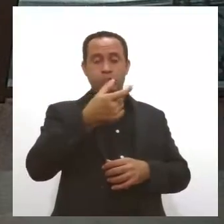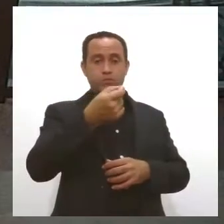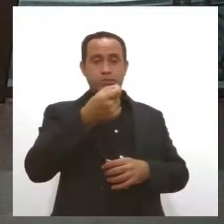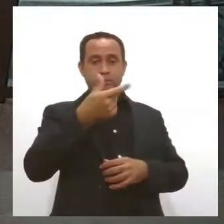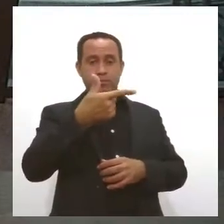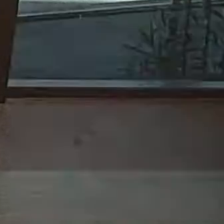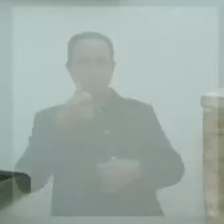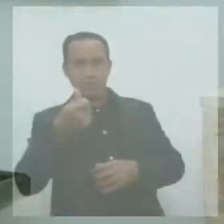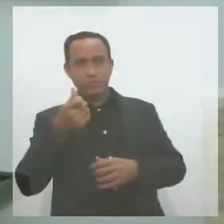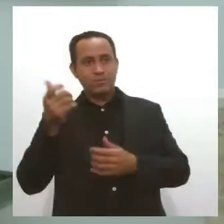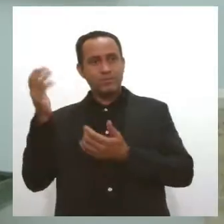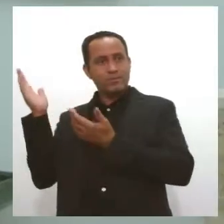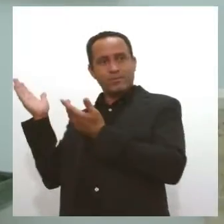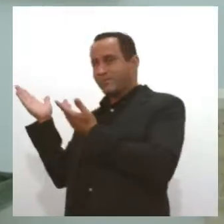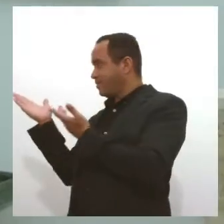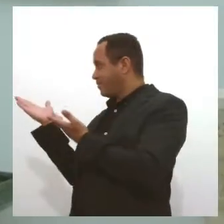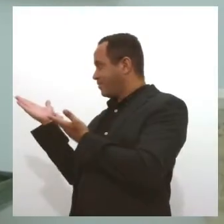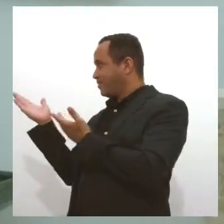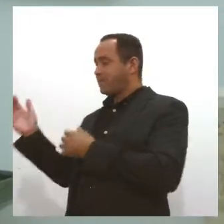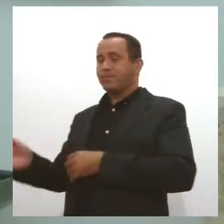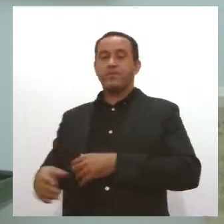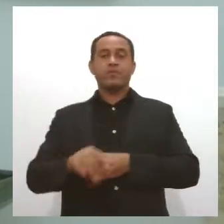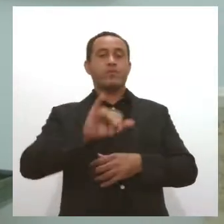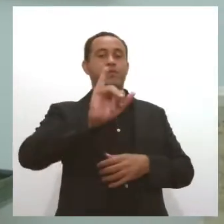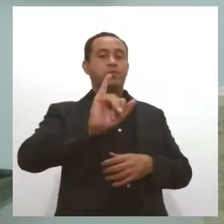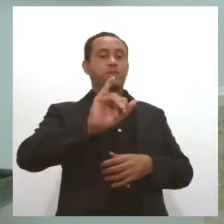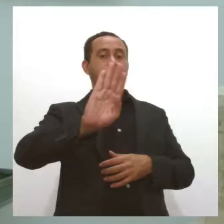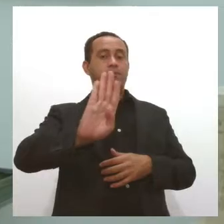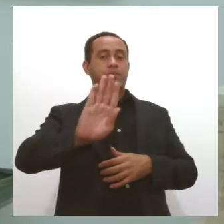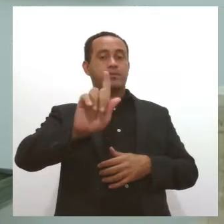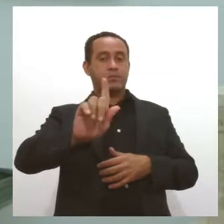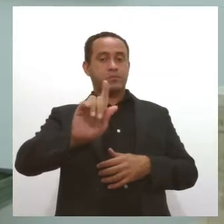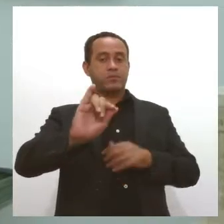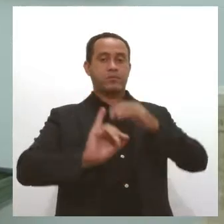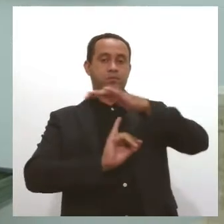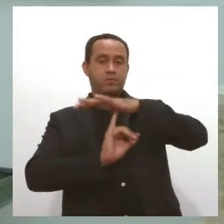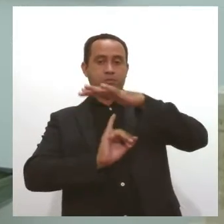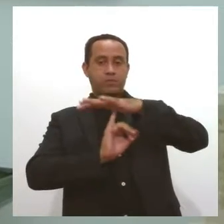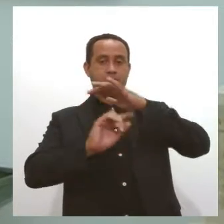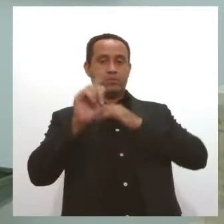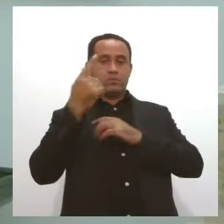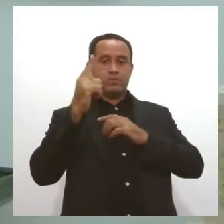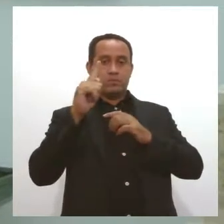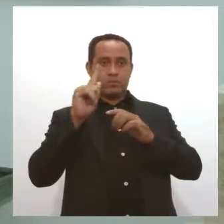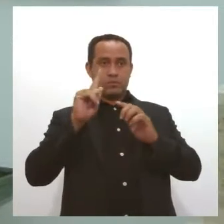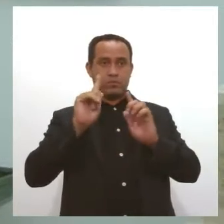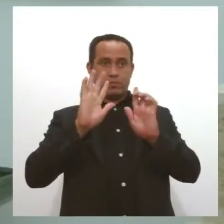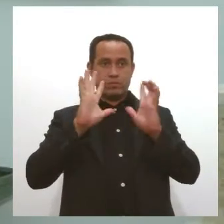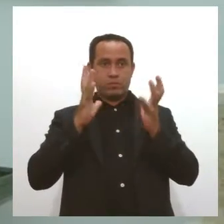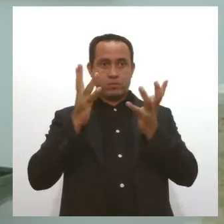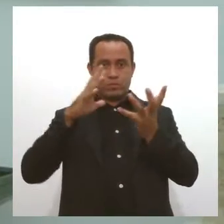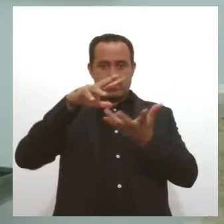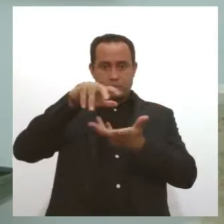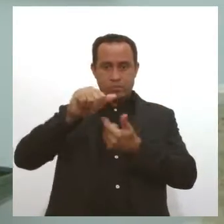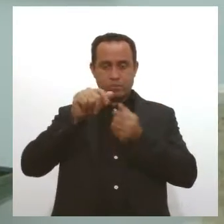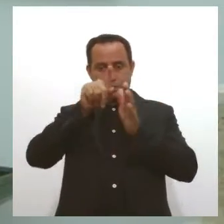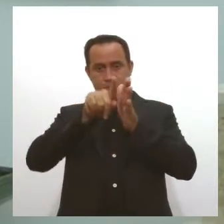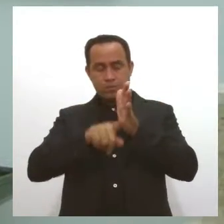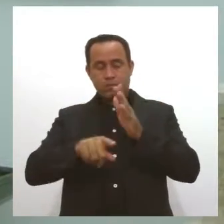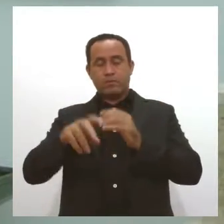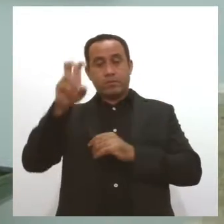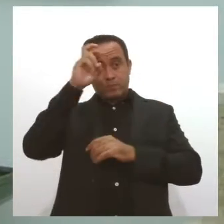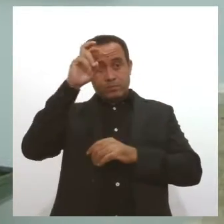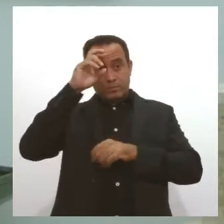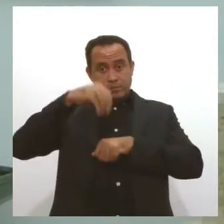Não é isso, Tayara? Isso mesmo. O IBGE, que é o Instituto Brasileiro de Geografia e Estatística, publicou na última quinta-feira, dia